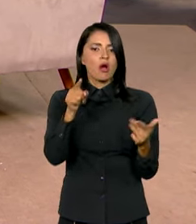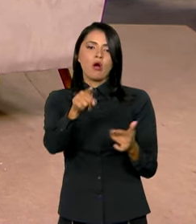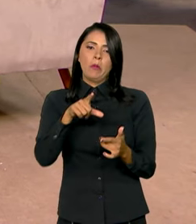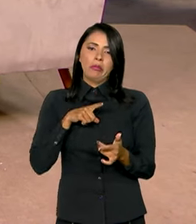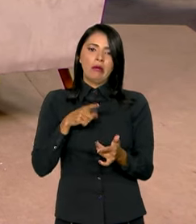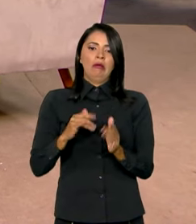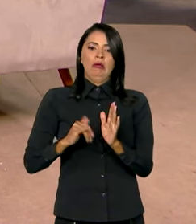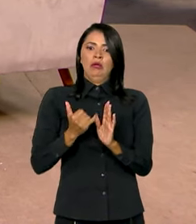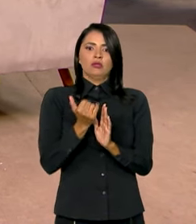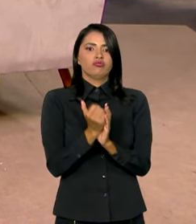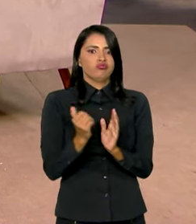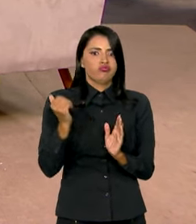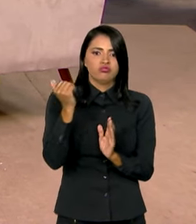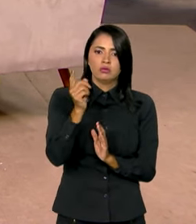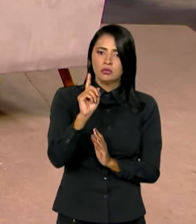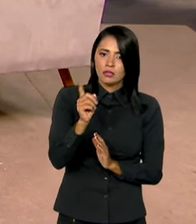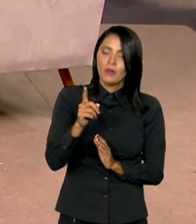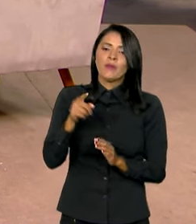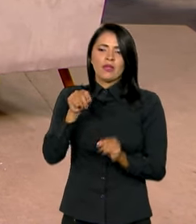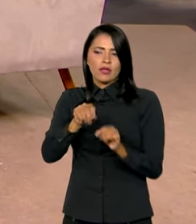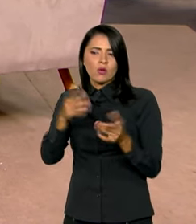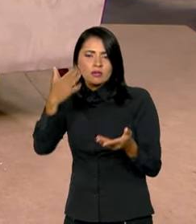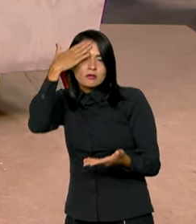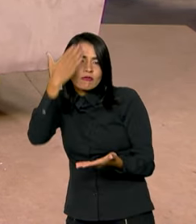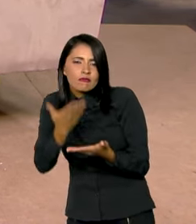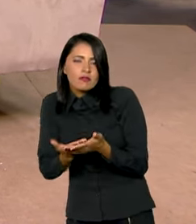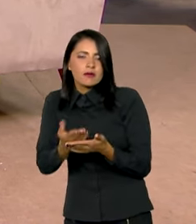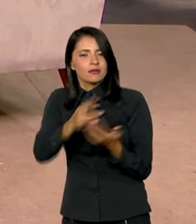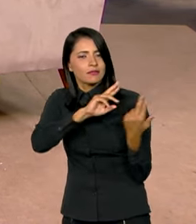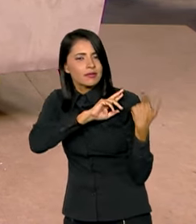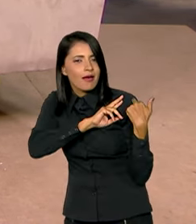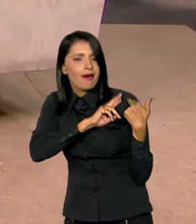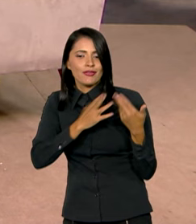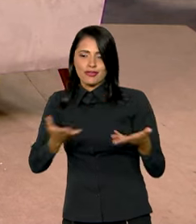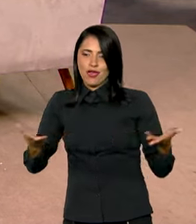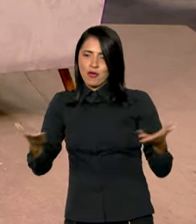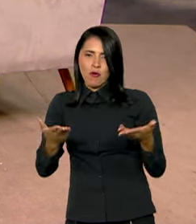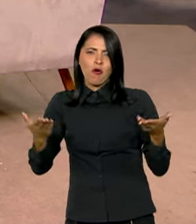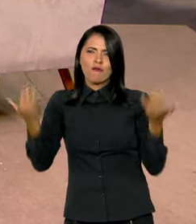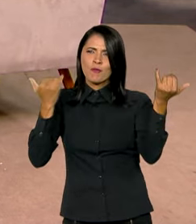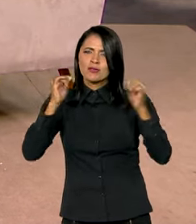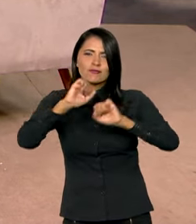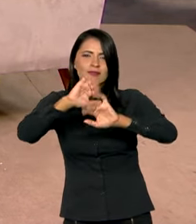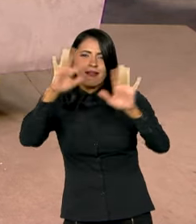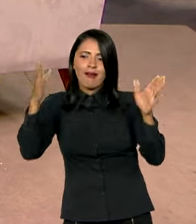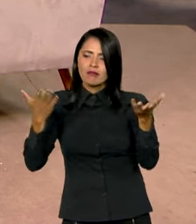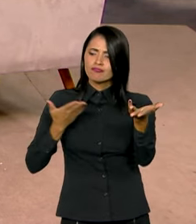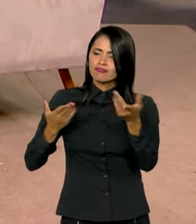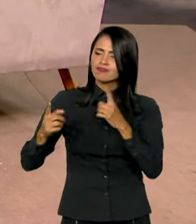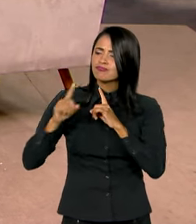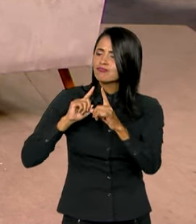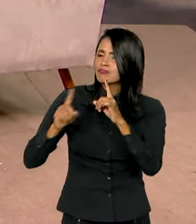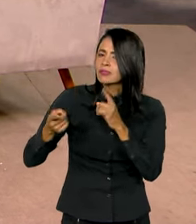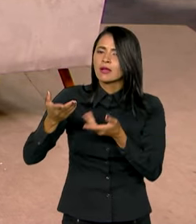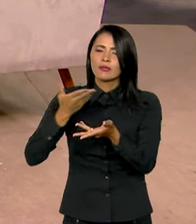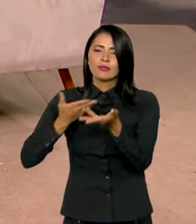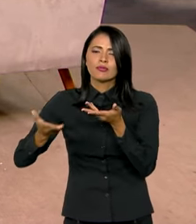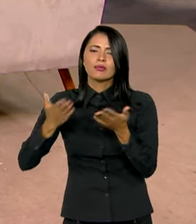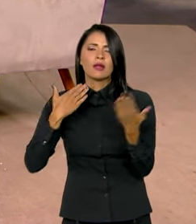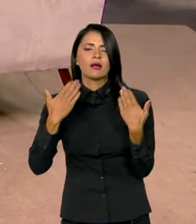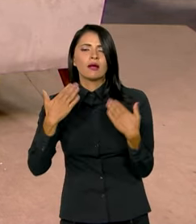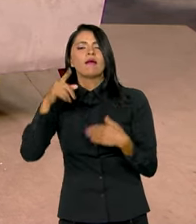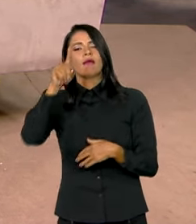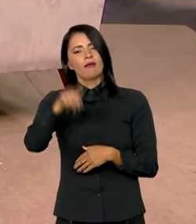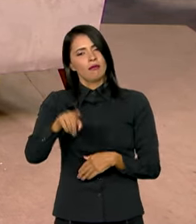credibilidade. Então, acho que essa credibilidade, essa responsabilidade, a transparência, o diálogo também, que é muito